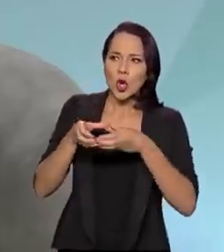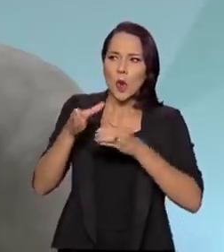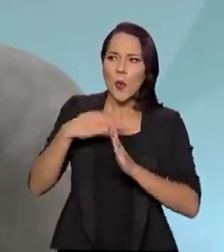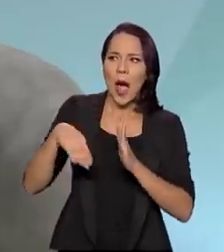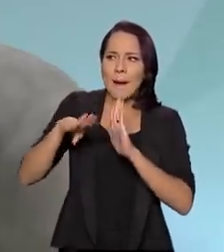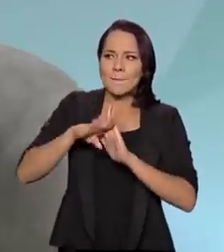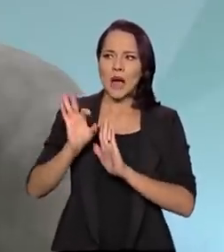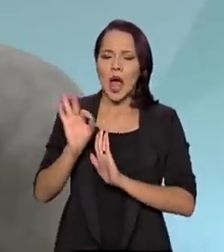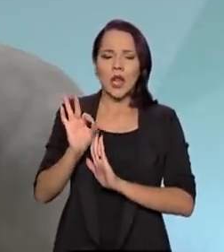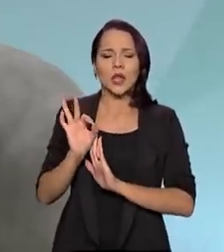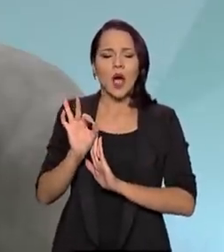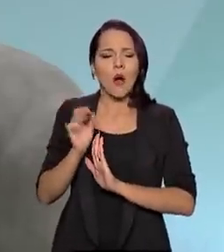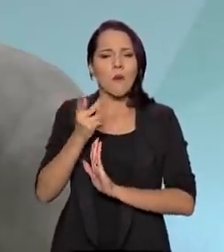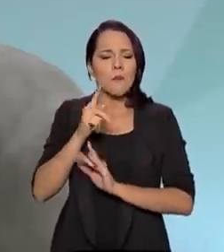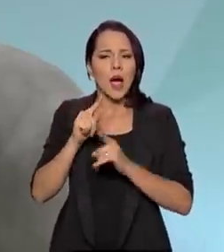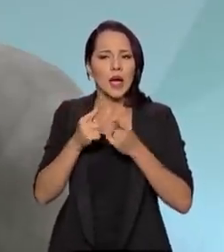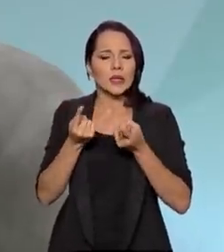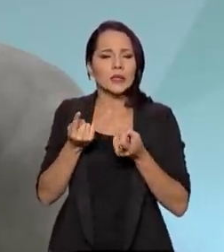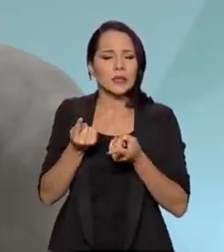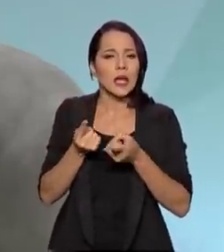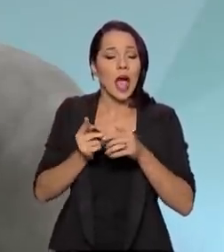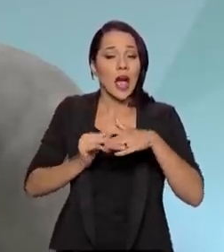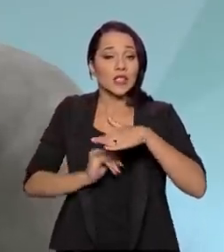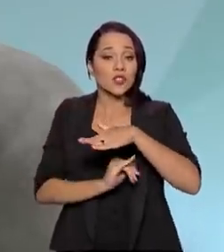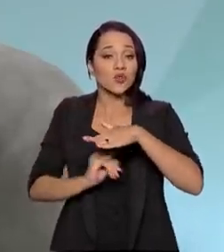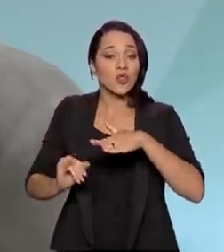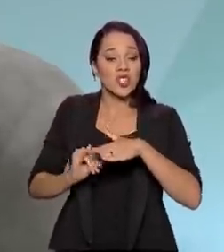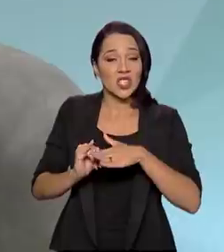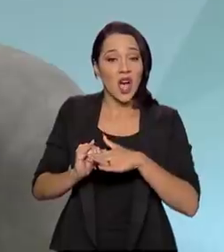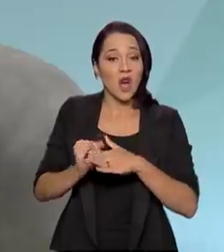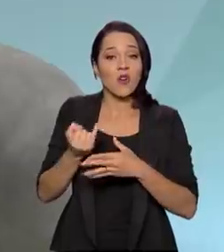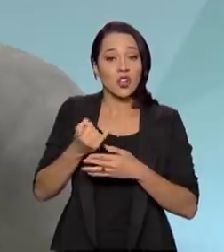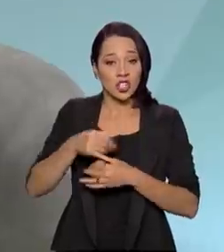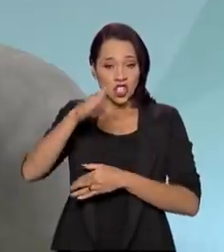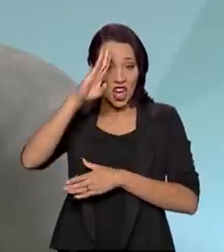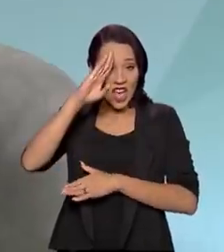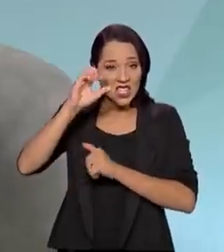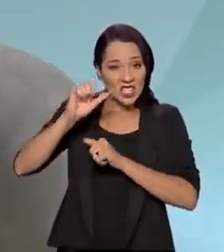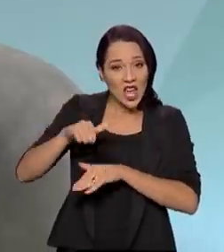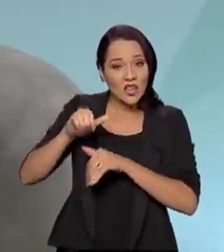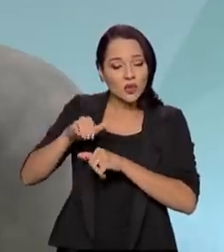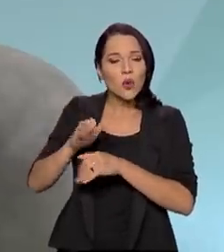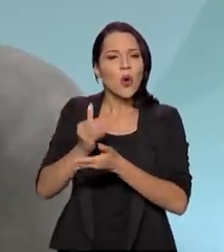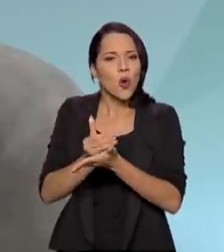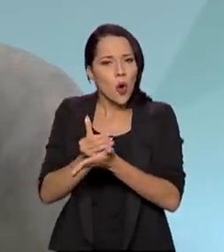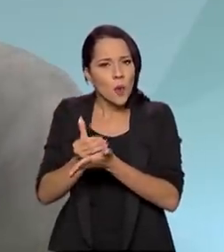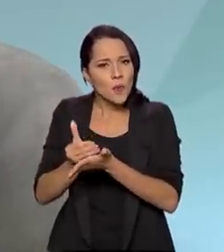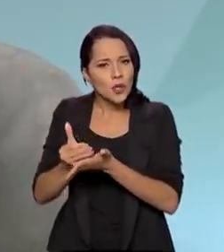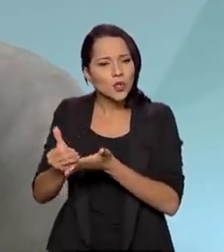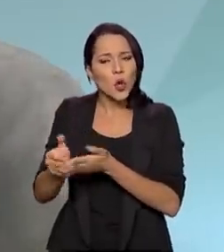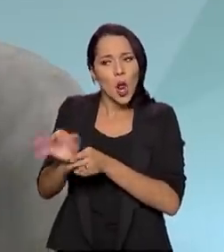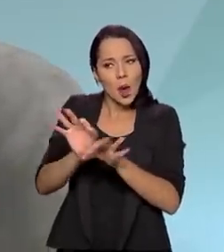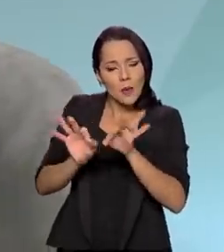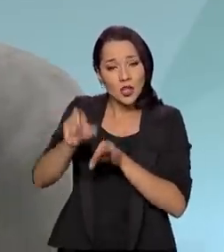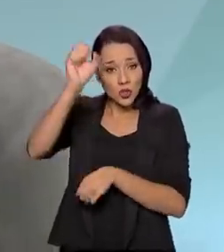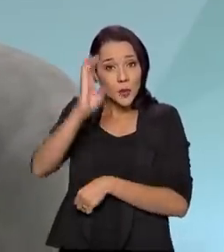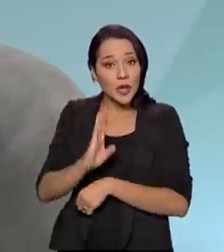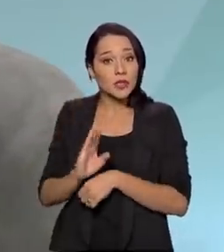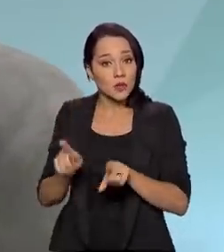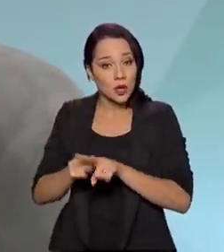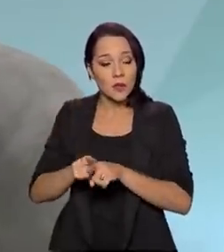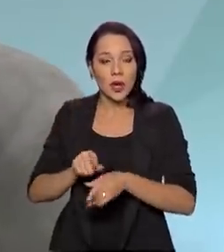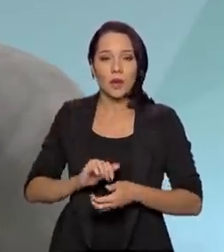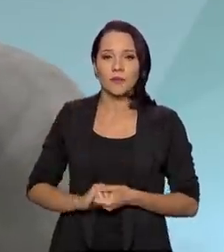armadas, mas as instituições armadas começaram a ser formadas no Brasil.